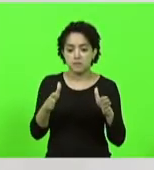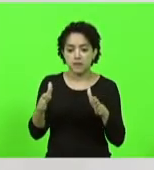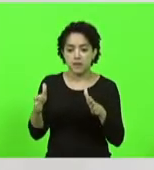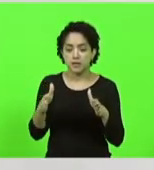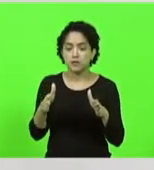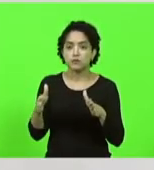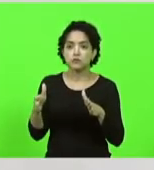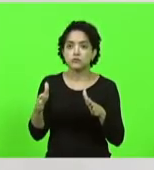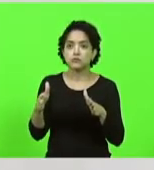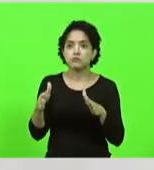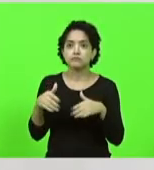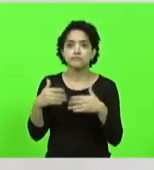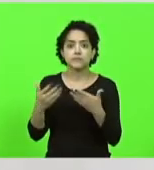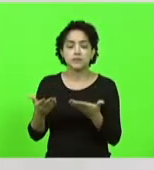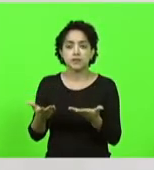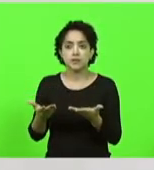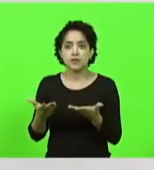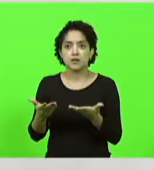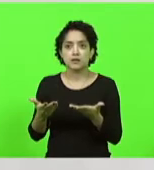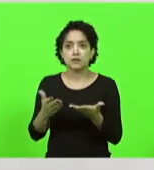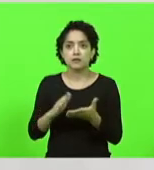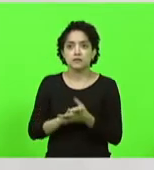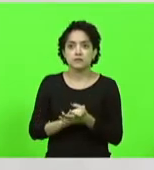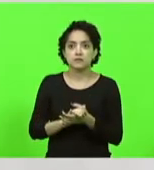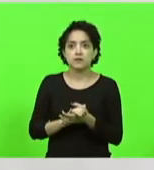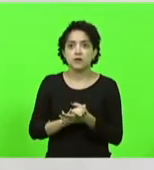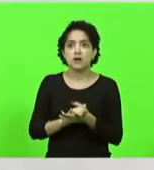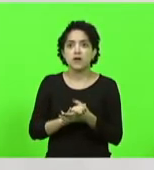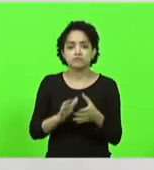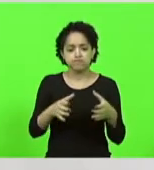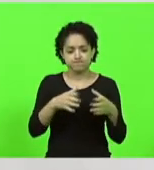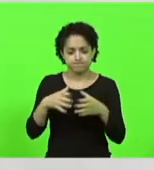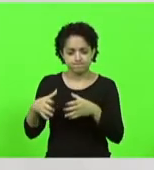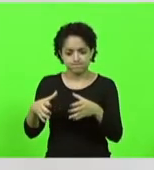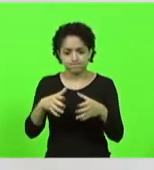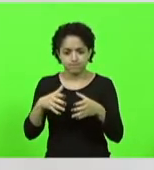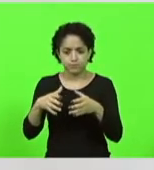de deixar algumas classes e algumas pessoas